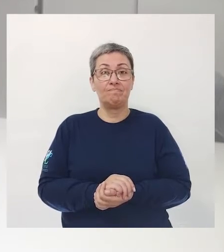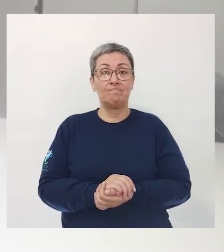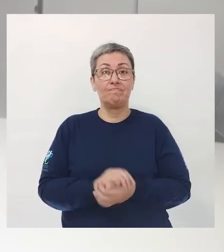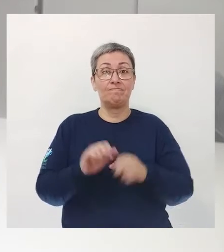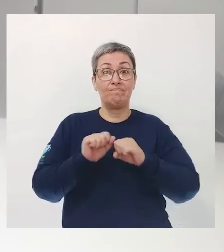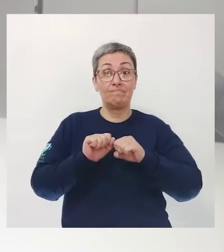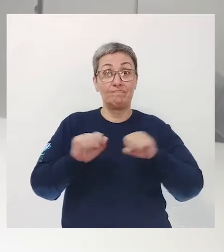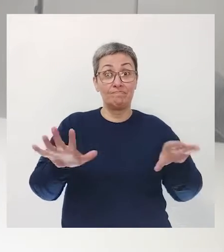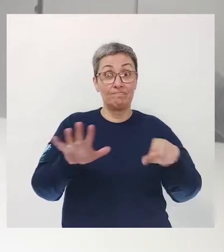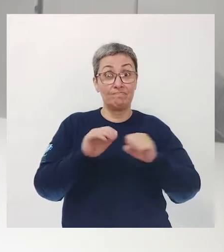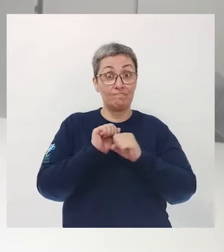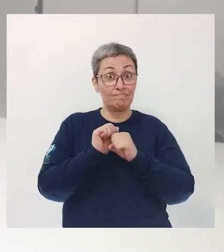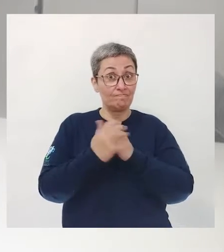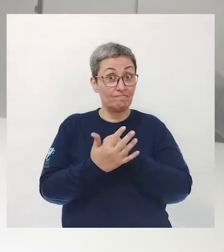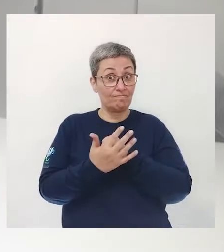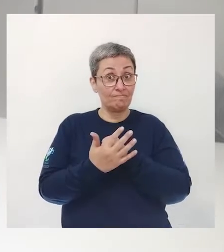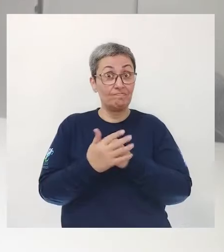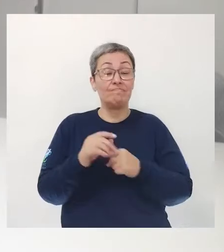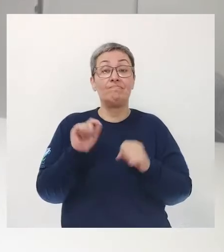Pandemia?